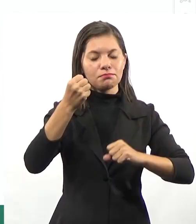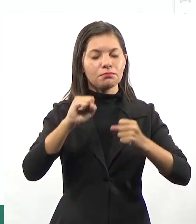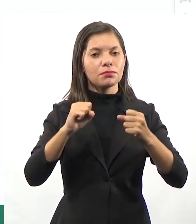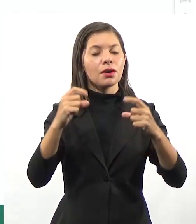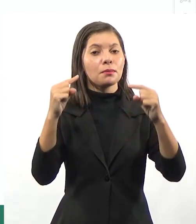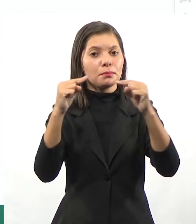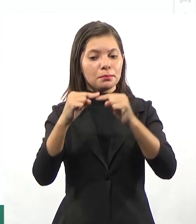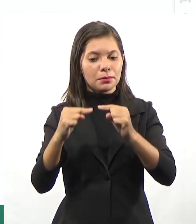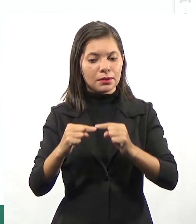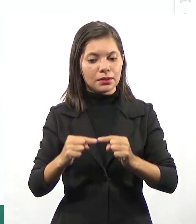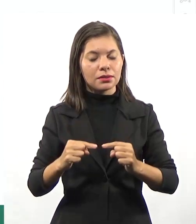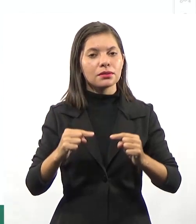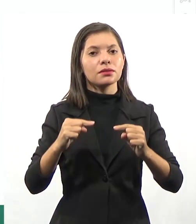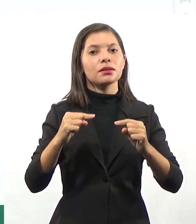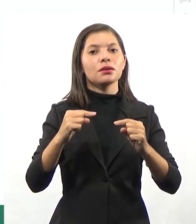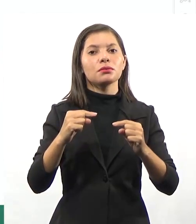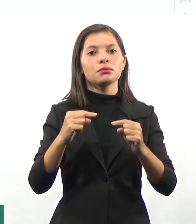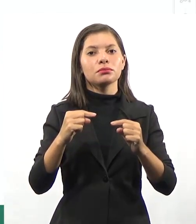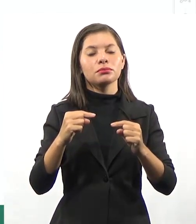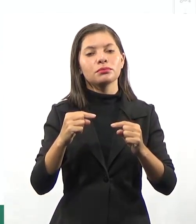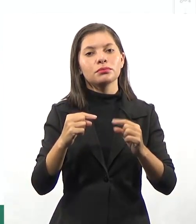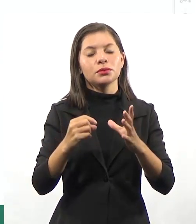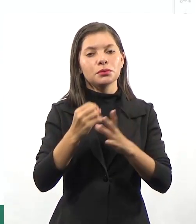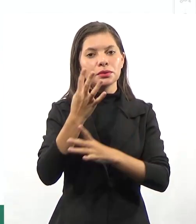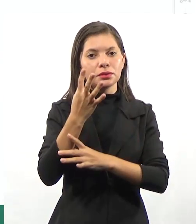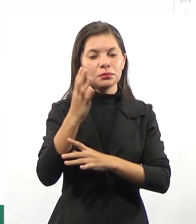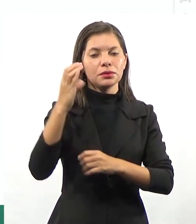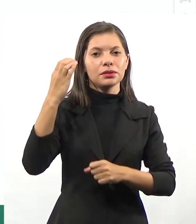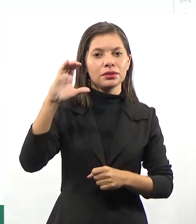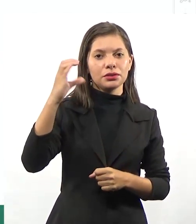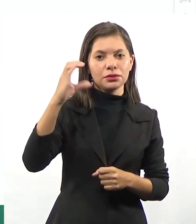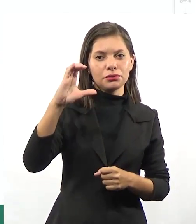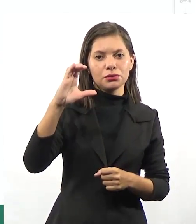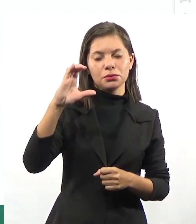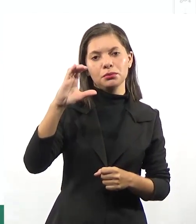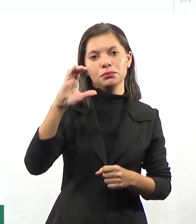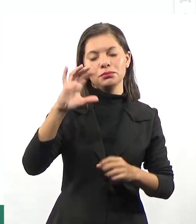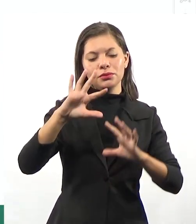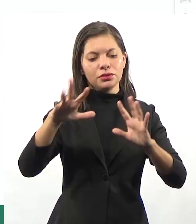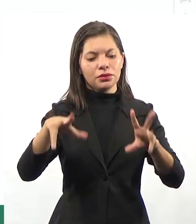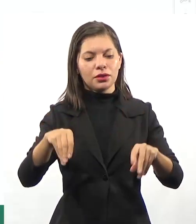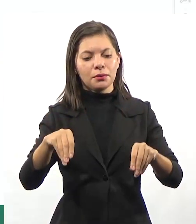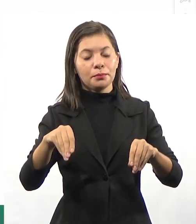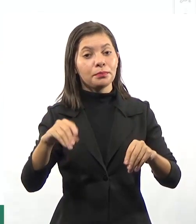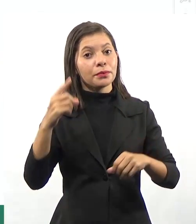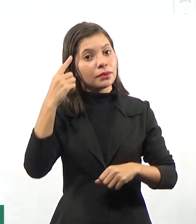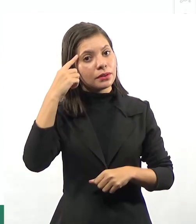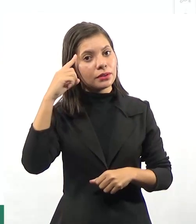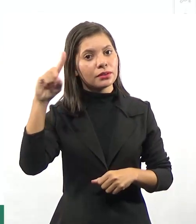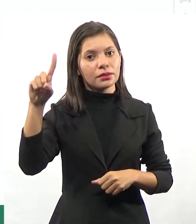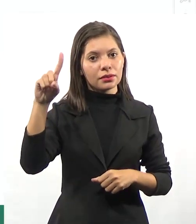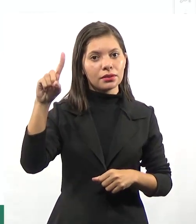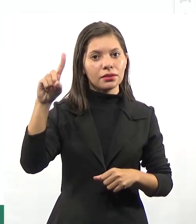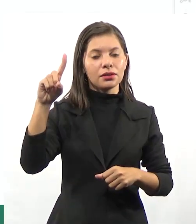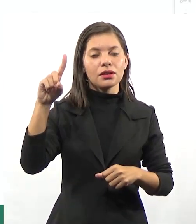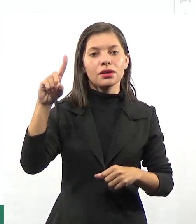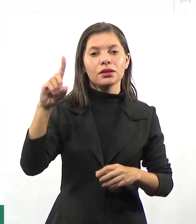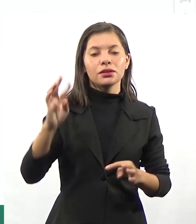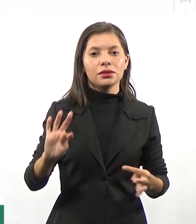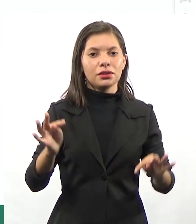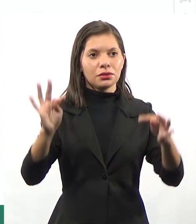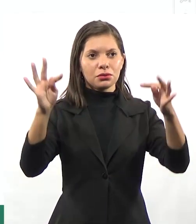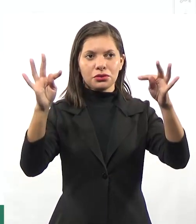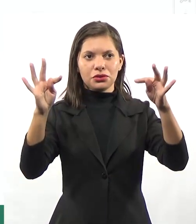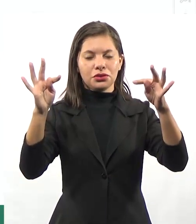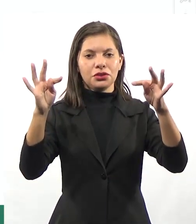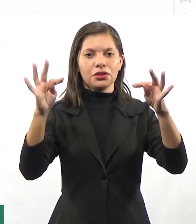científicos à produção em geral. Então observe que inicialmente a ideia de tecnologia era massificar a produção,